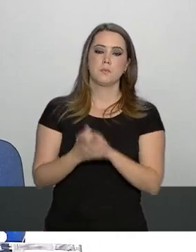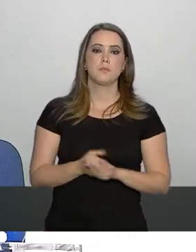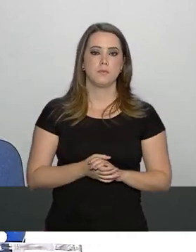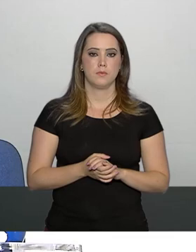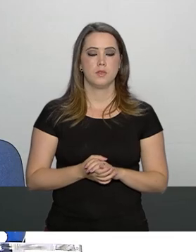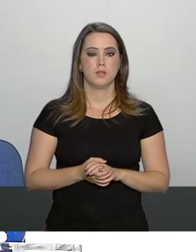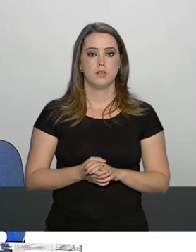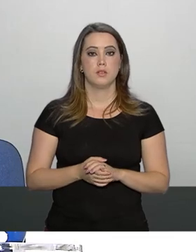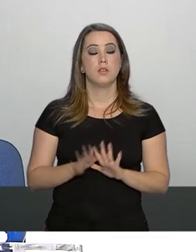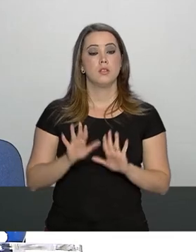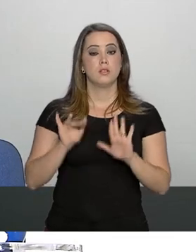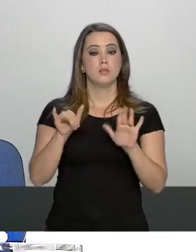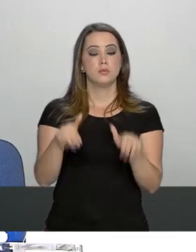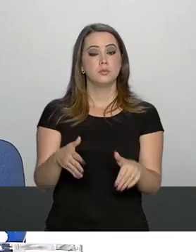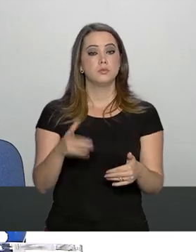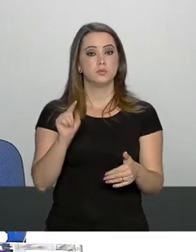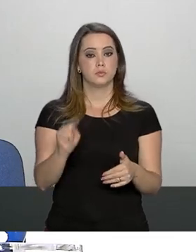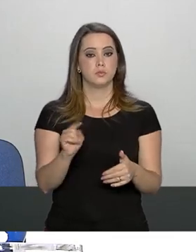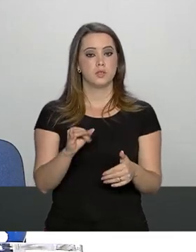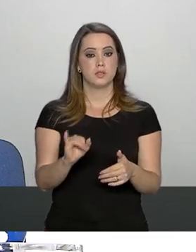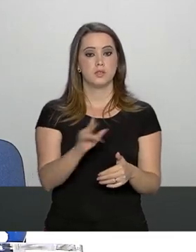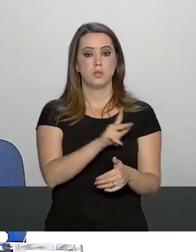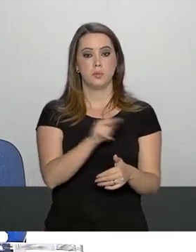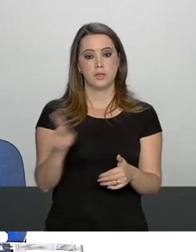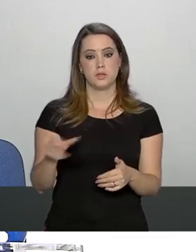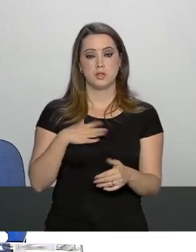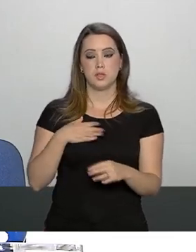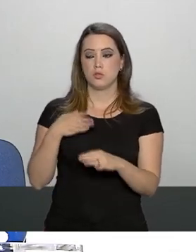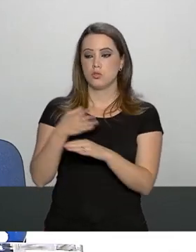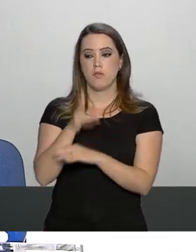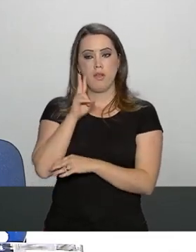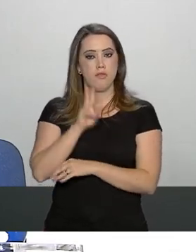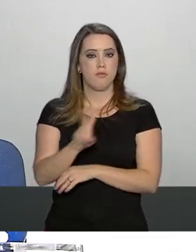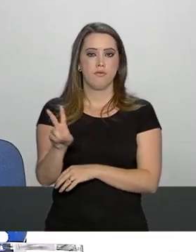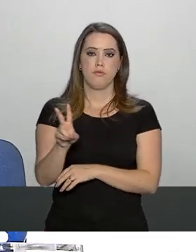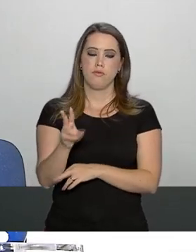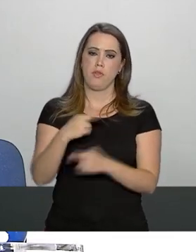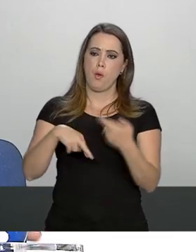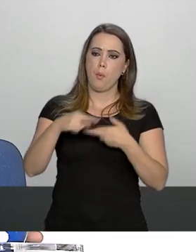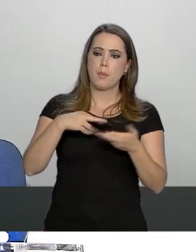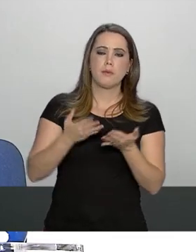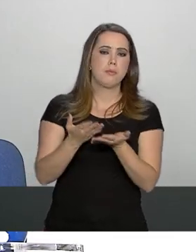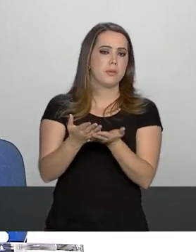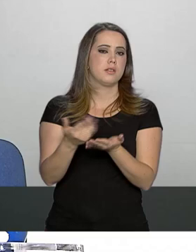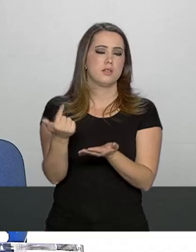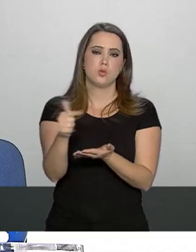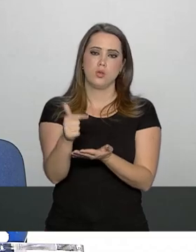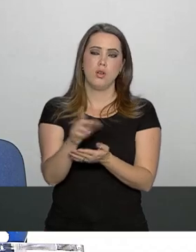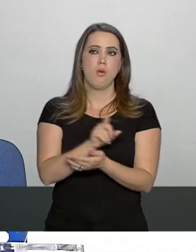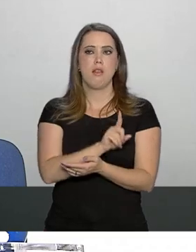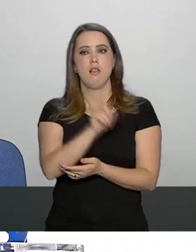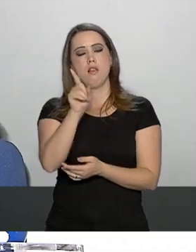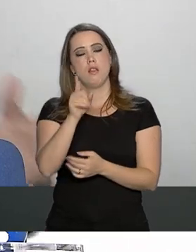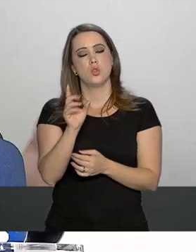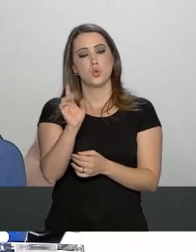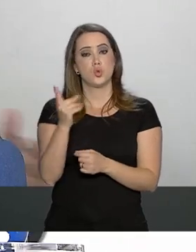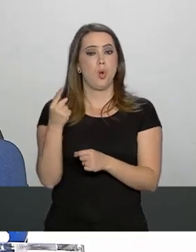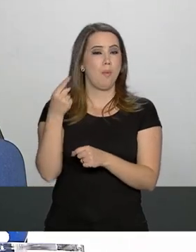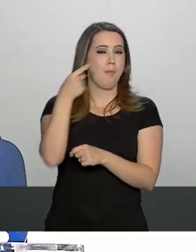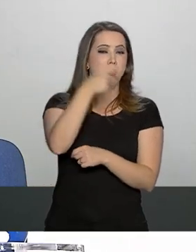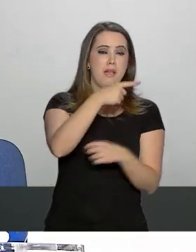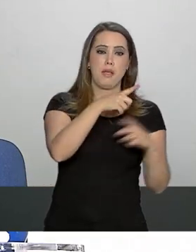E a conclusão é se o presidente vai ter acesso a esses presentes ou não, dar-se-á em Brasília após o